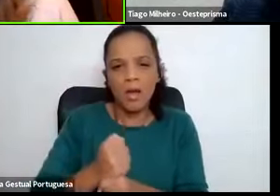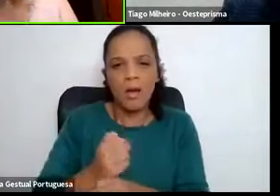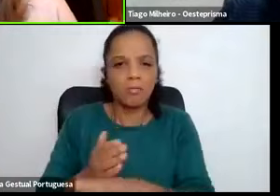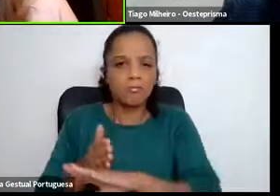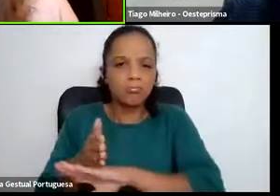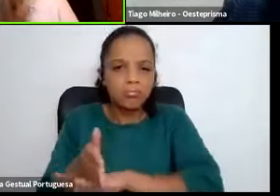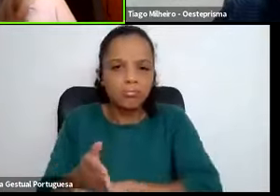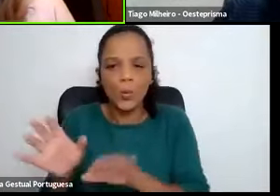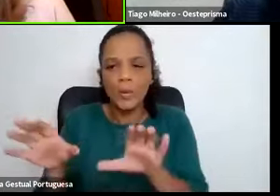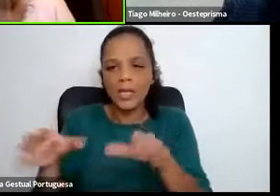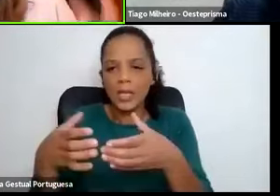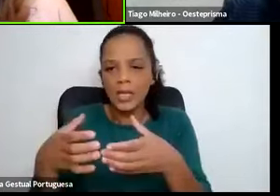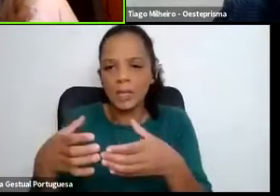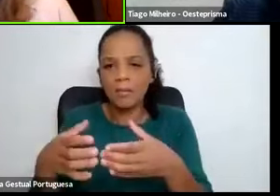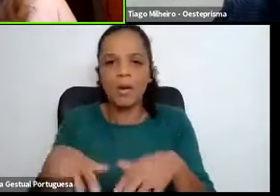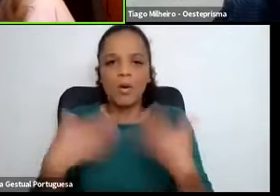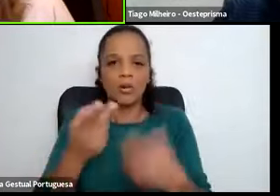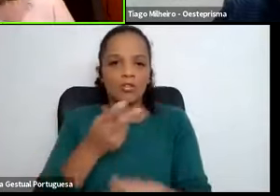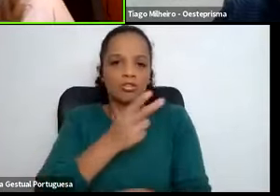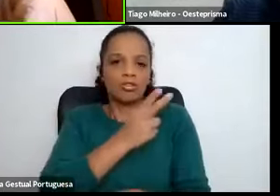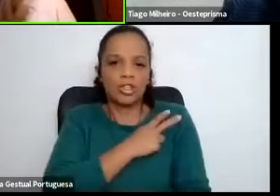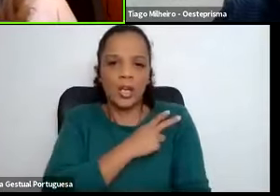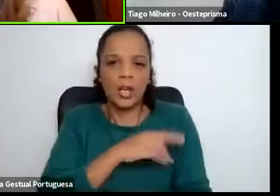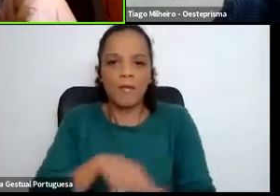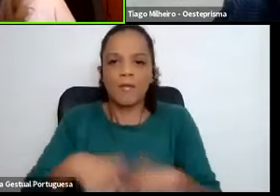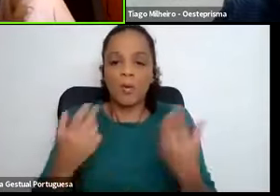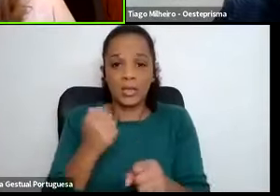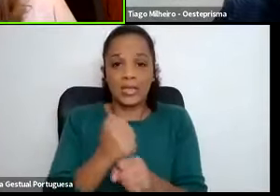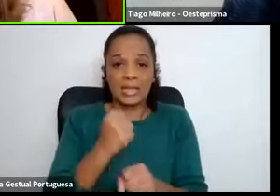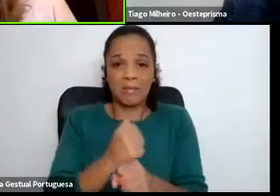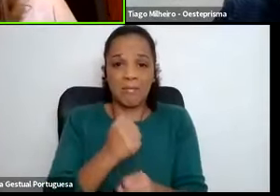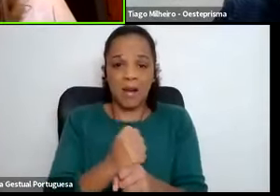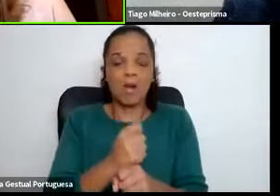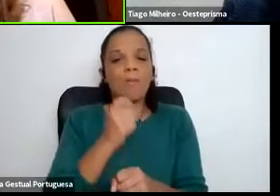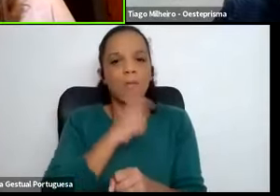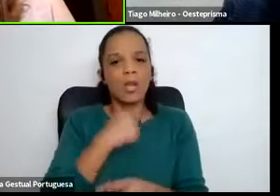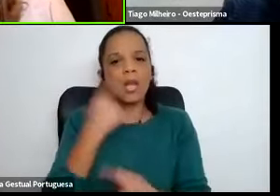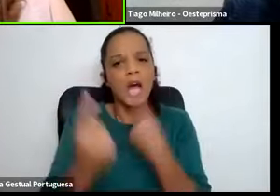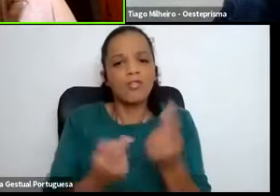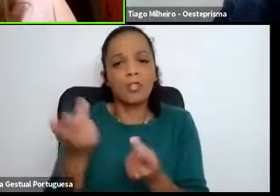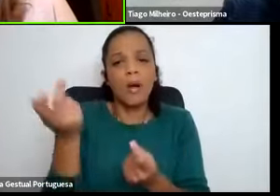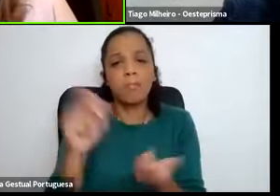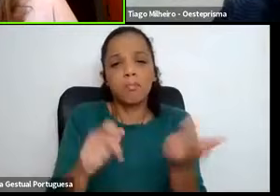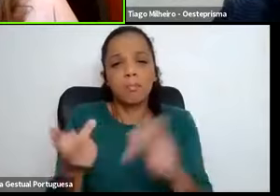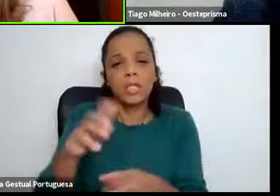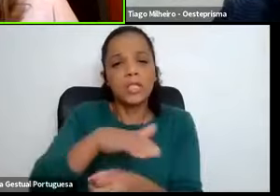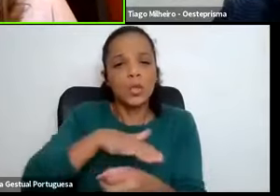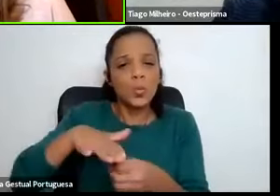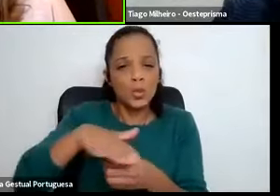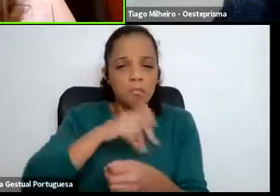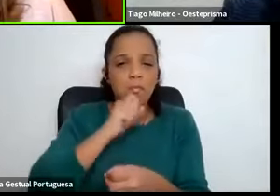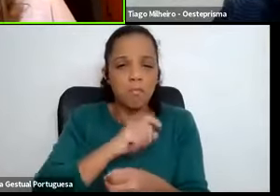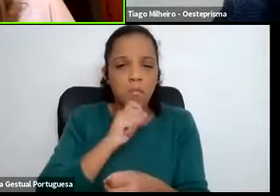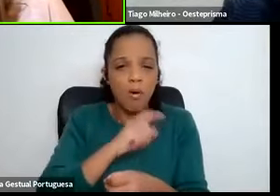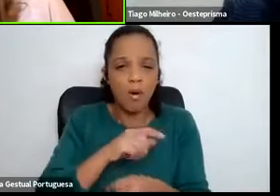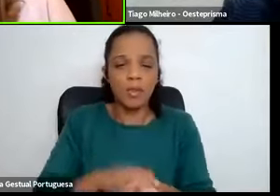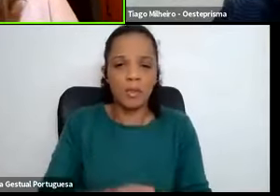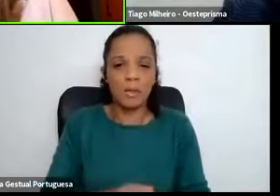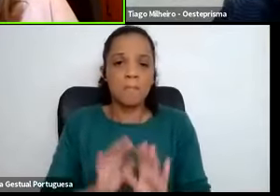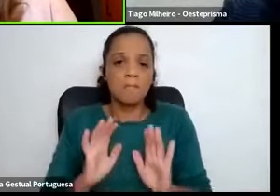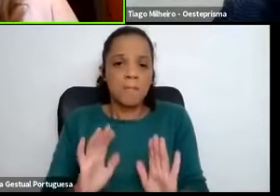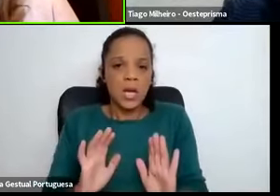uma equipa, com uma chefia, com o próprio trabalho em si, podem aparecer, mas